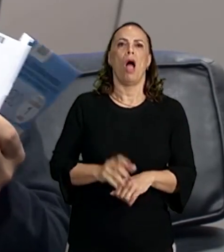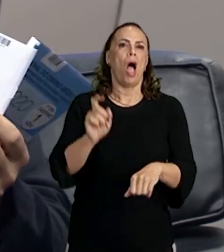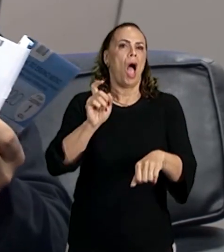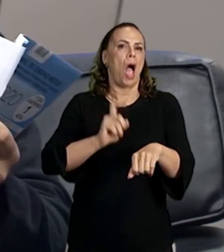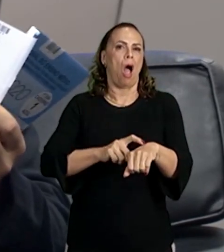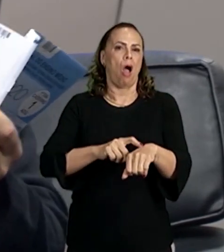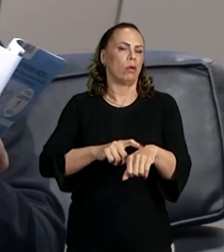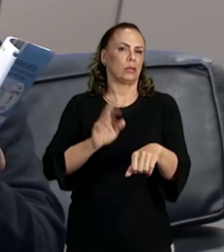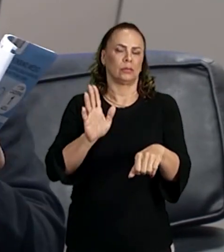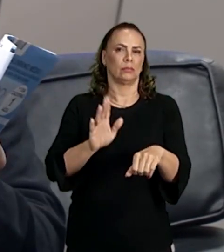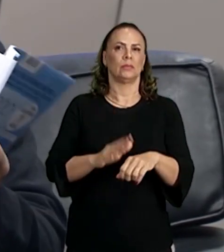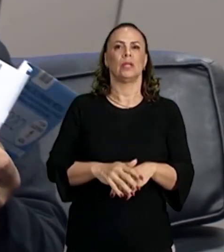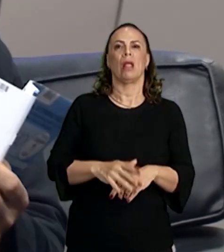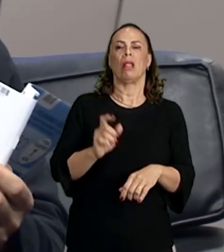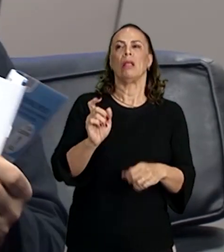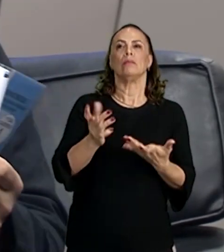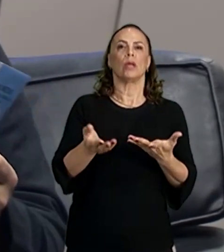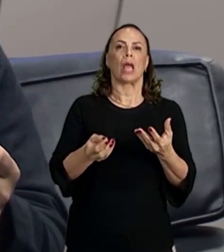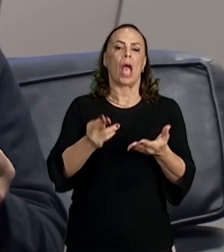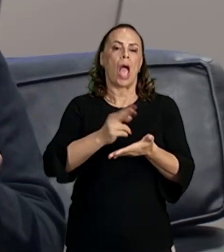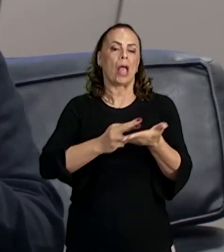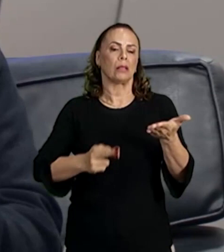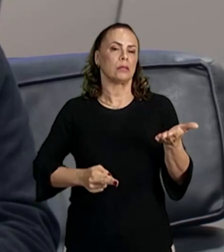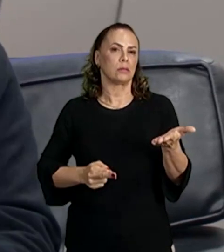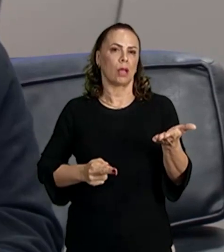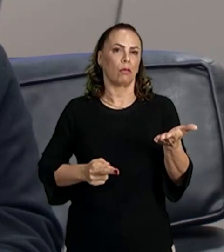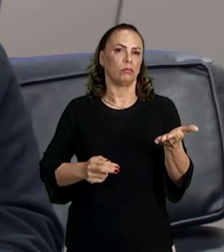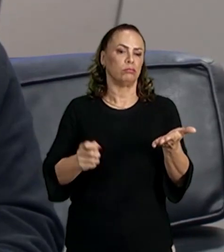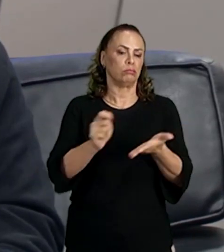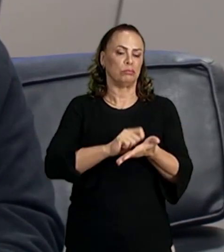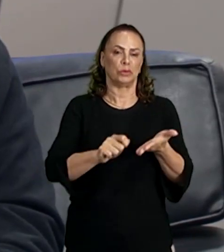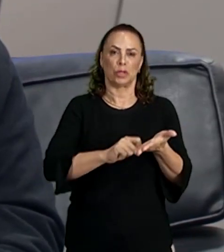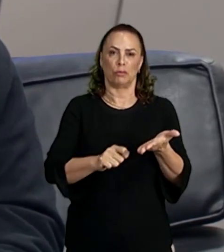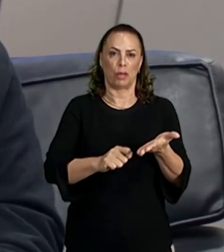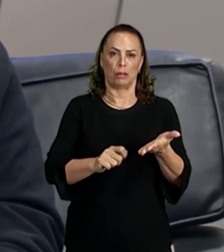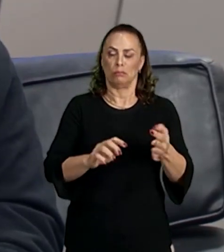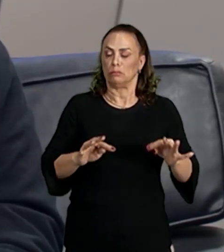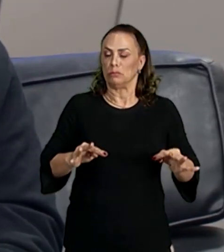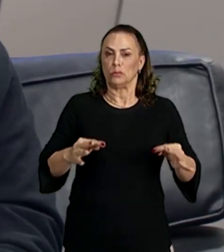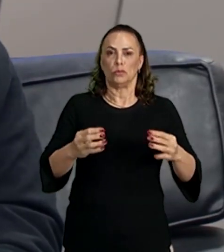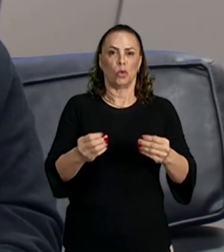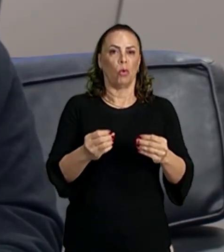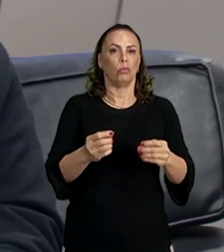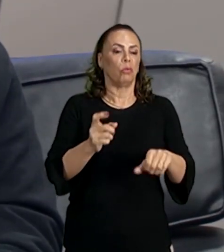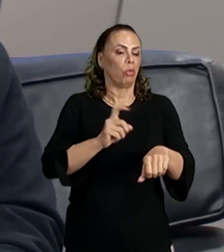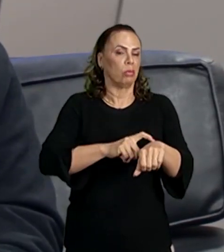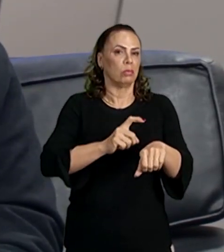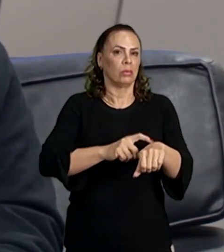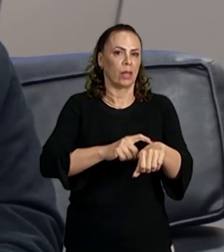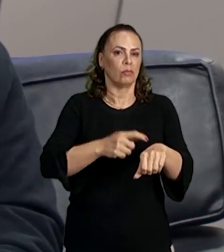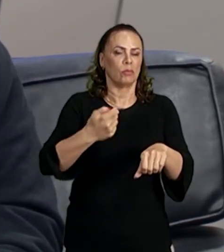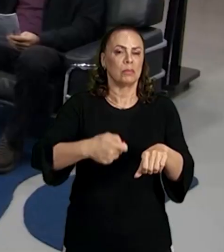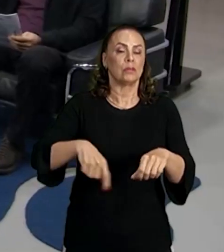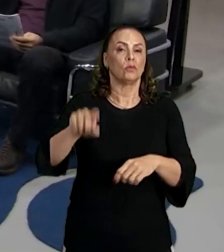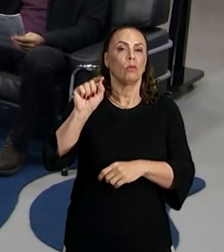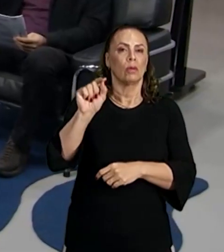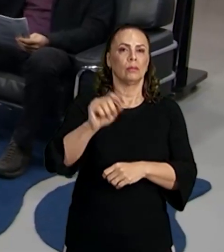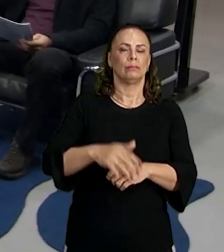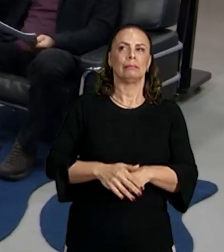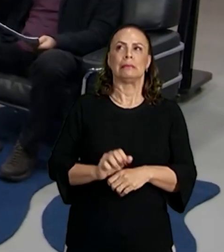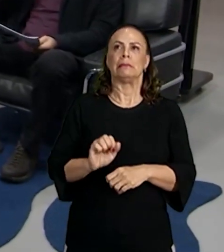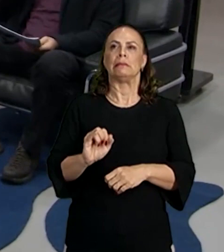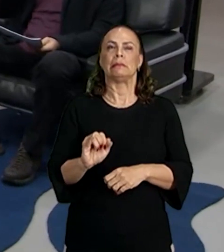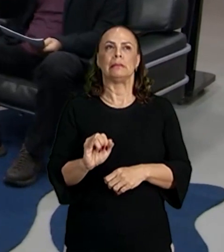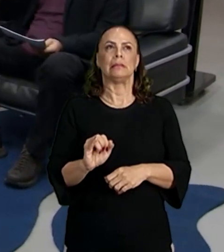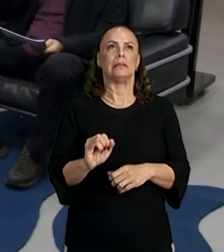de texto, seja fazendo o rascunho, ou mesmo na hora de passar limpo, o que eu faço? Travou, deu um branco,